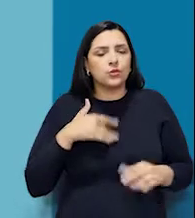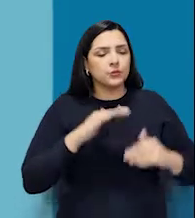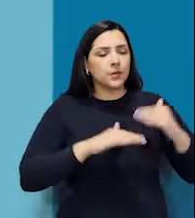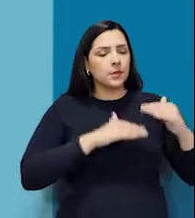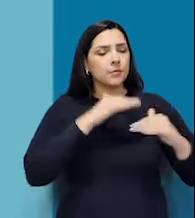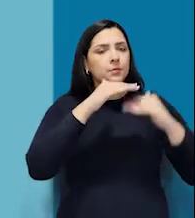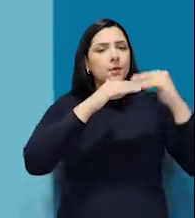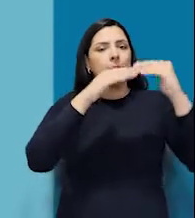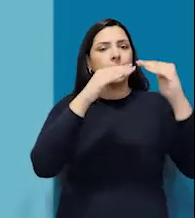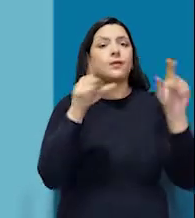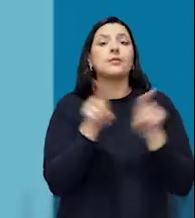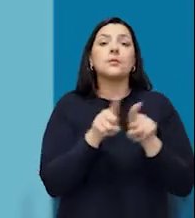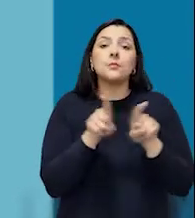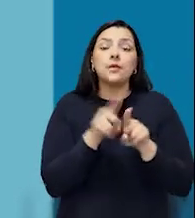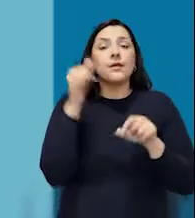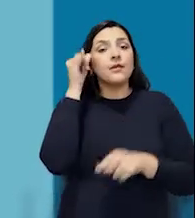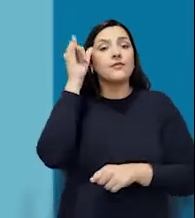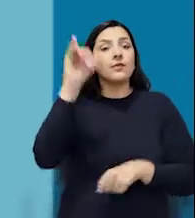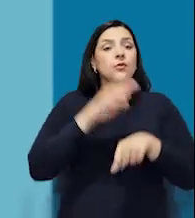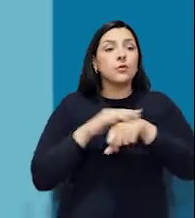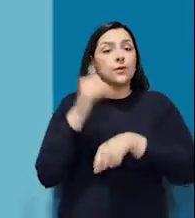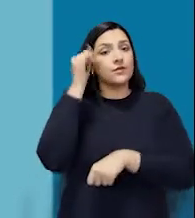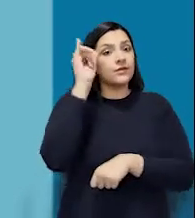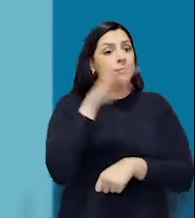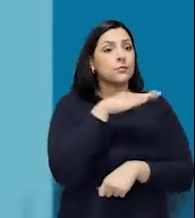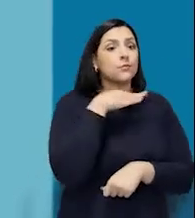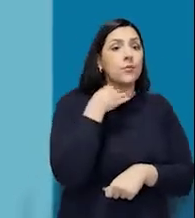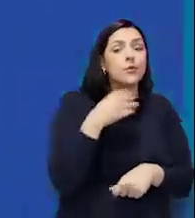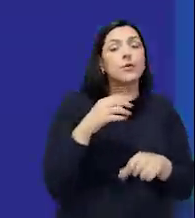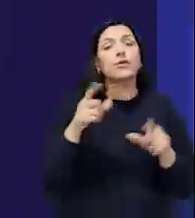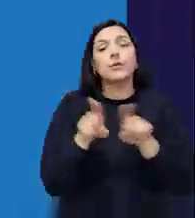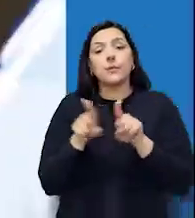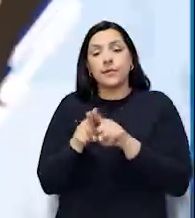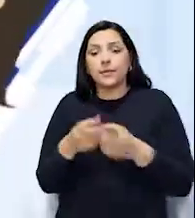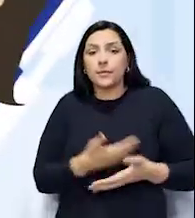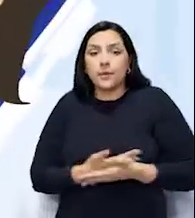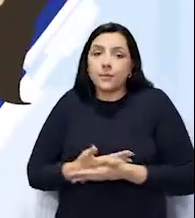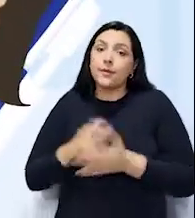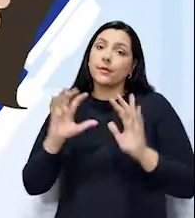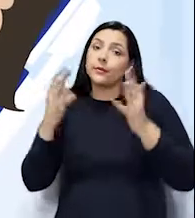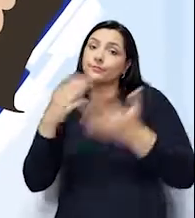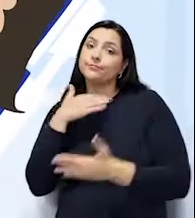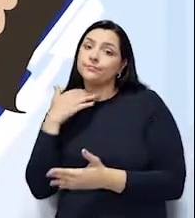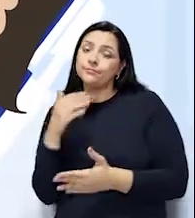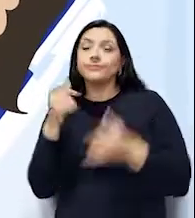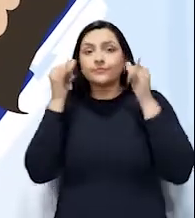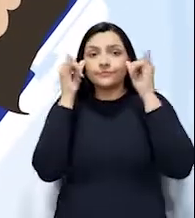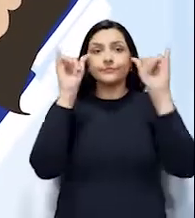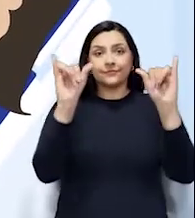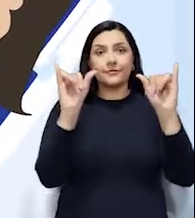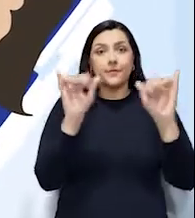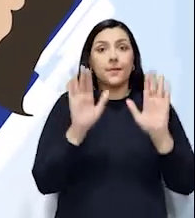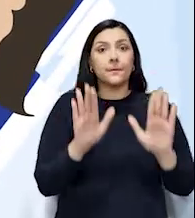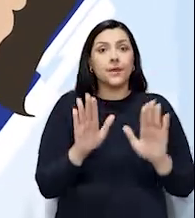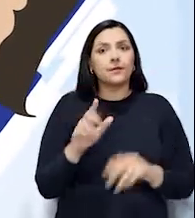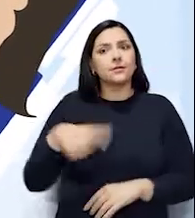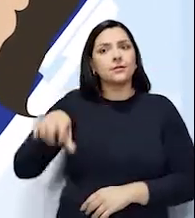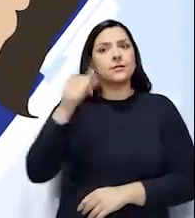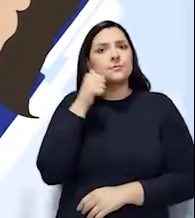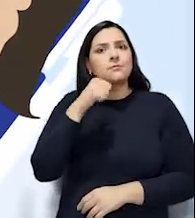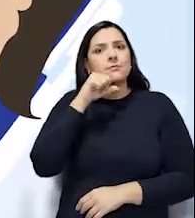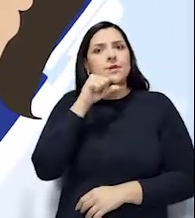e prevenir doenças para evitar a mortalidade materna e infantil. Mas poucas mães sabem que têm direito à assistência